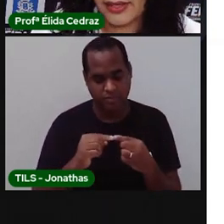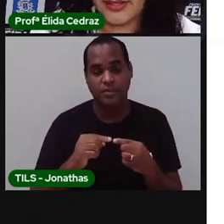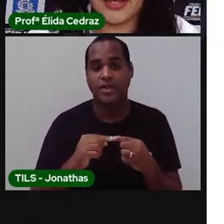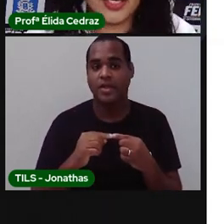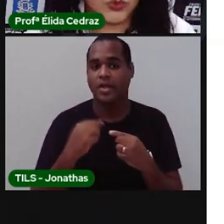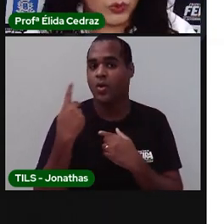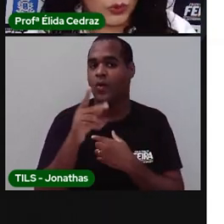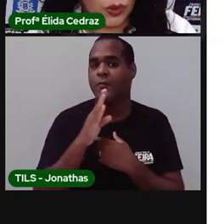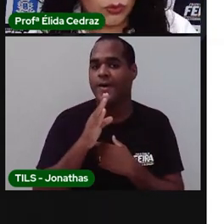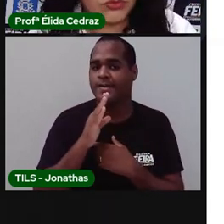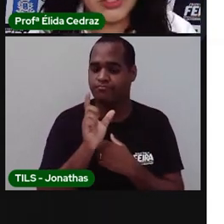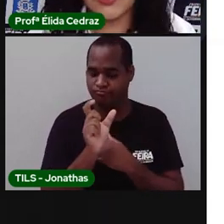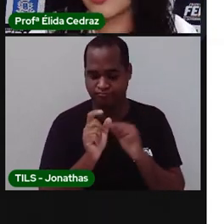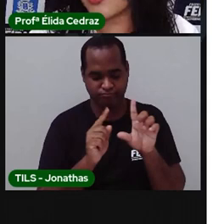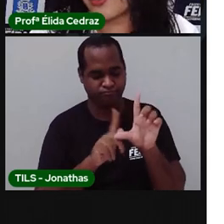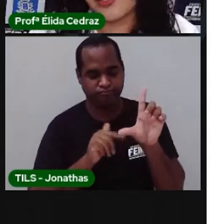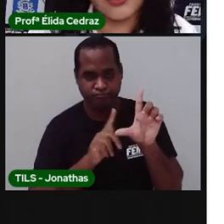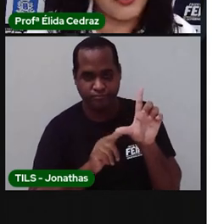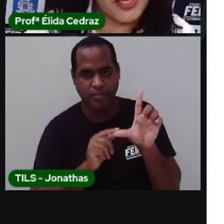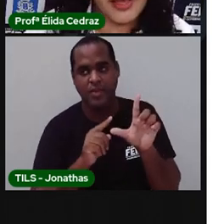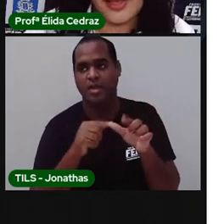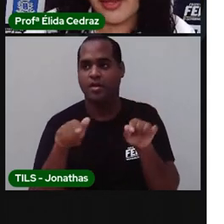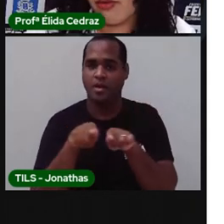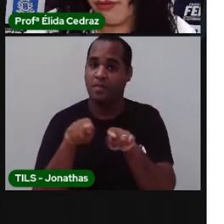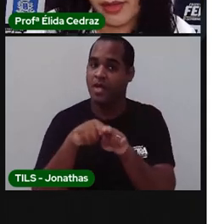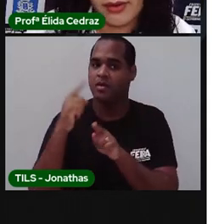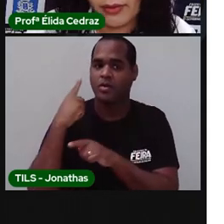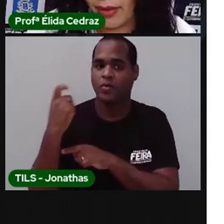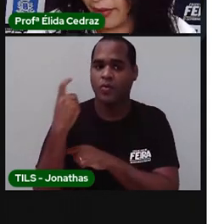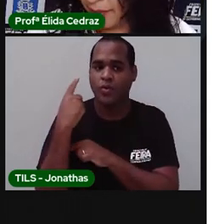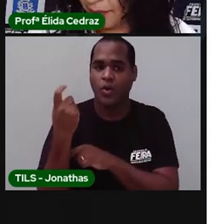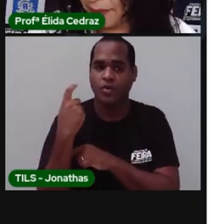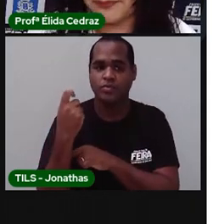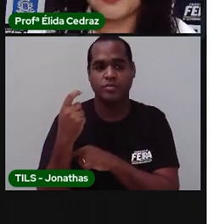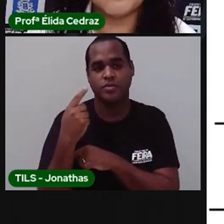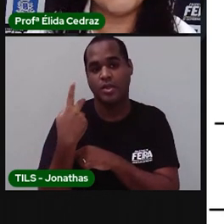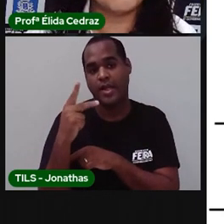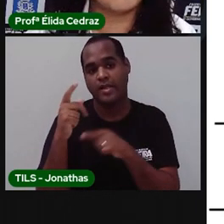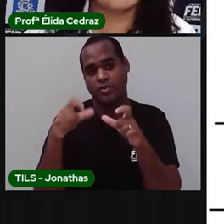letra e o som, você consegue identificar ela em qualquer lugar.